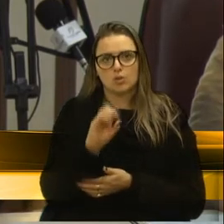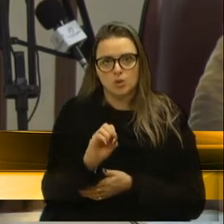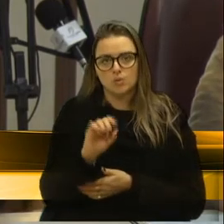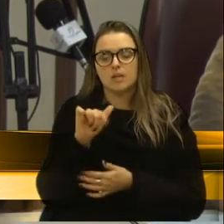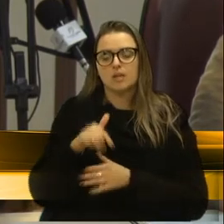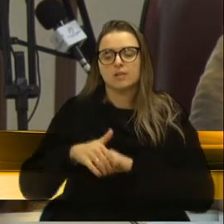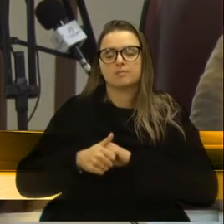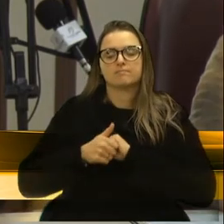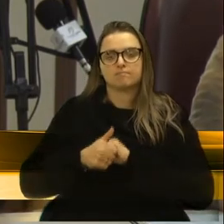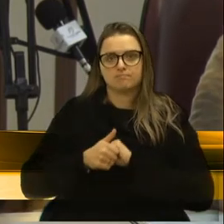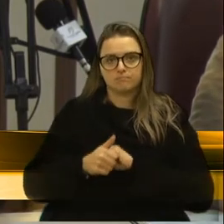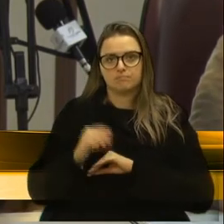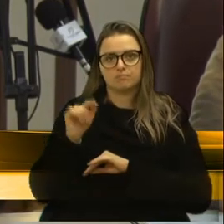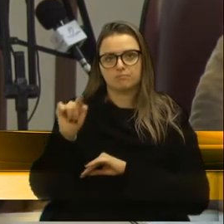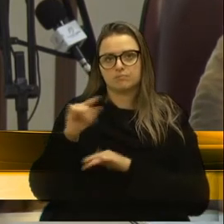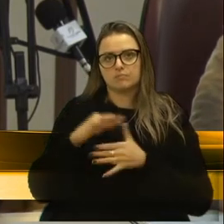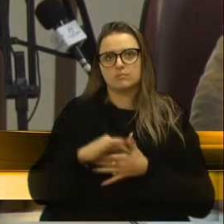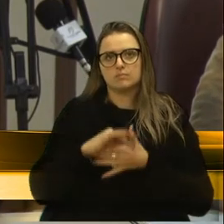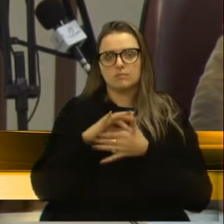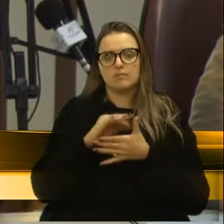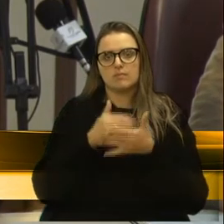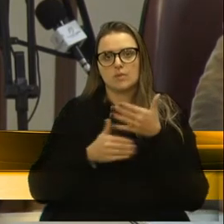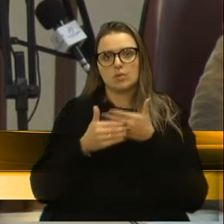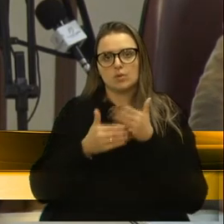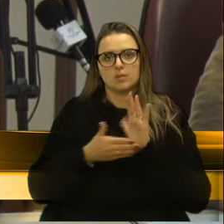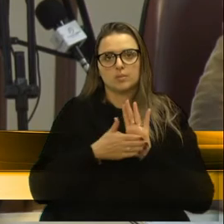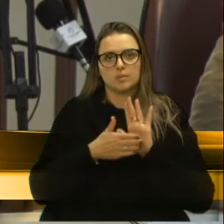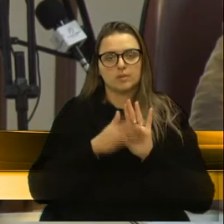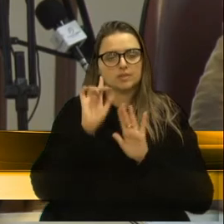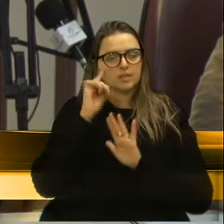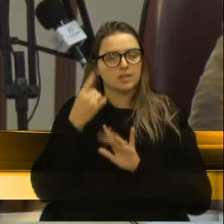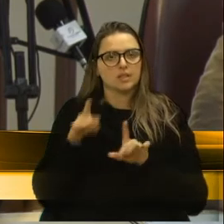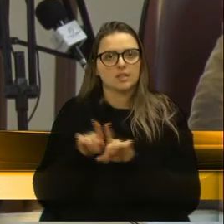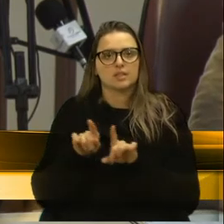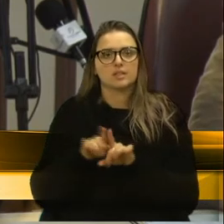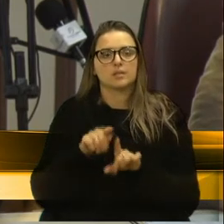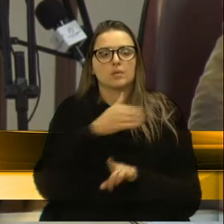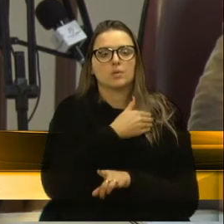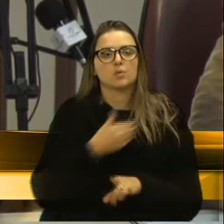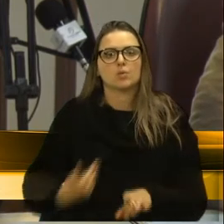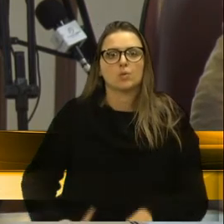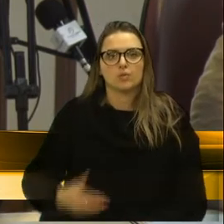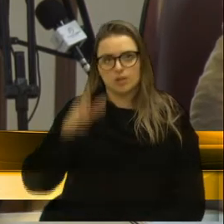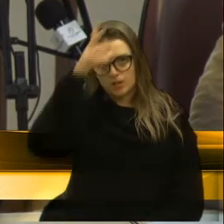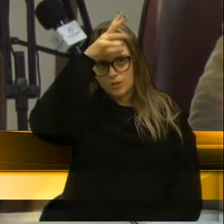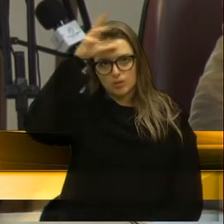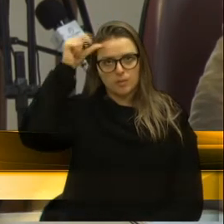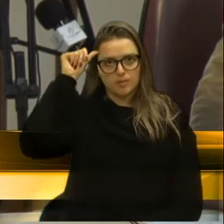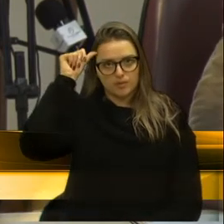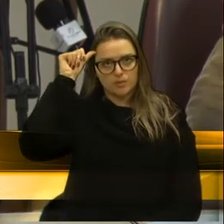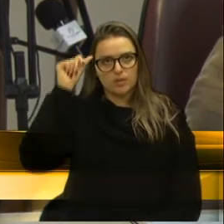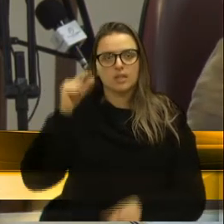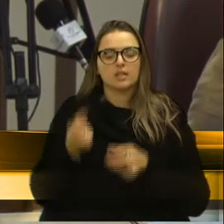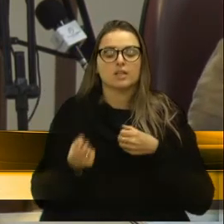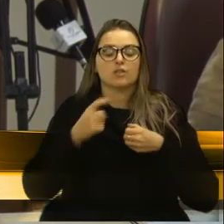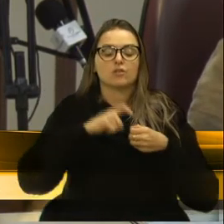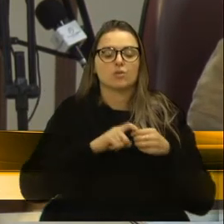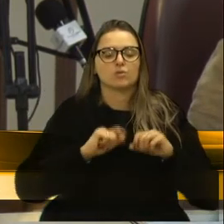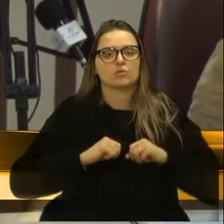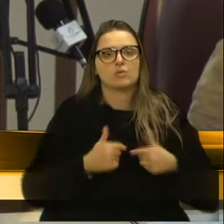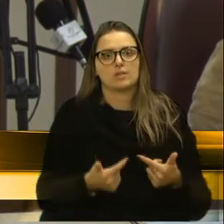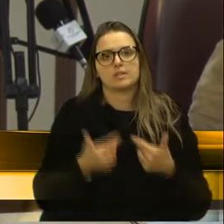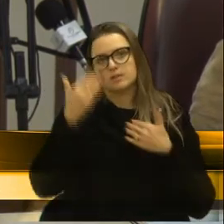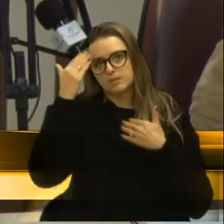Lhe cumprimento por liderar essa iniciativa e também a administração municipal por retomar essa ação que é muito importante.